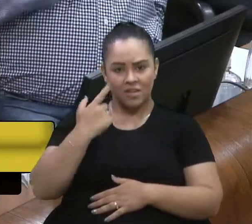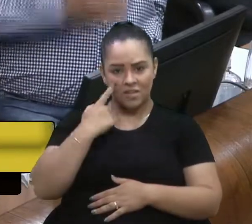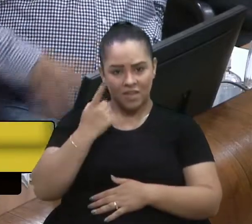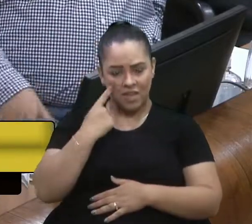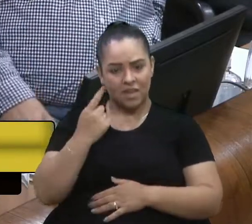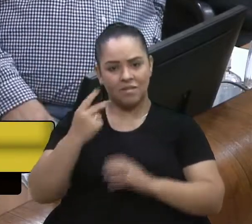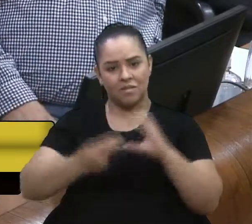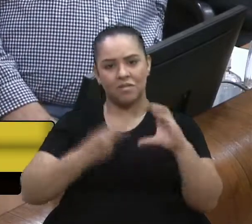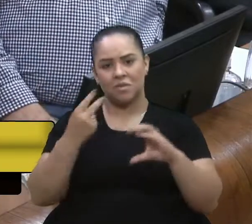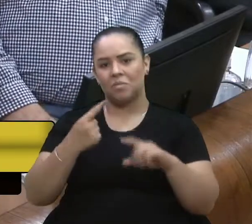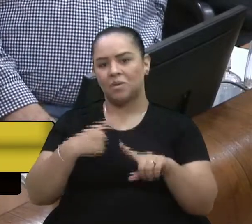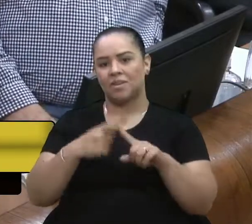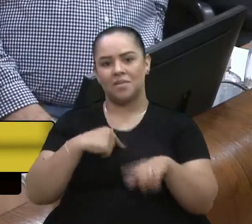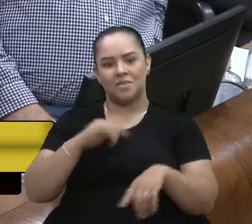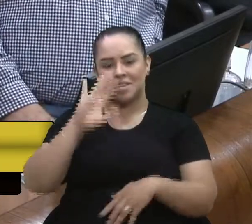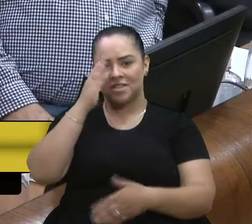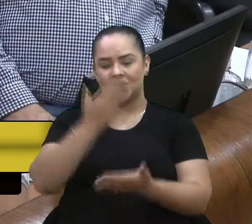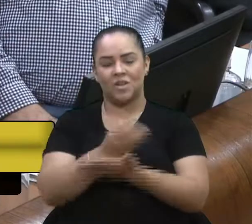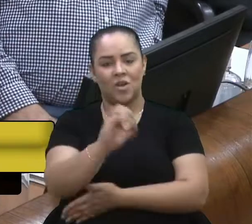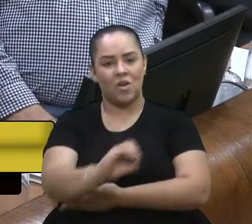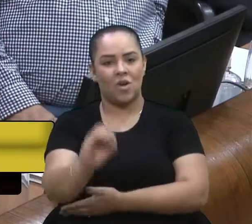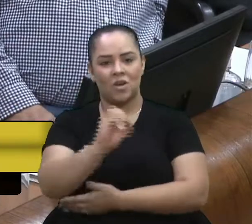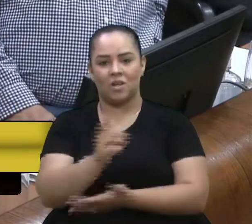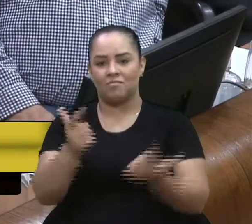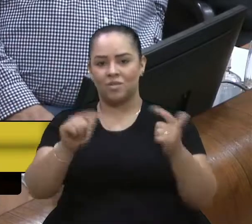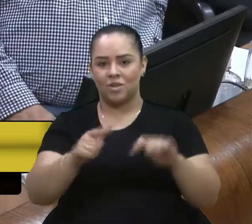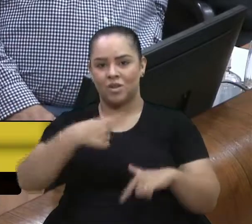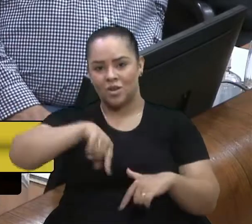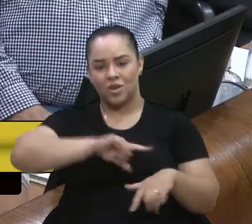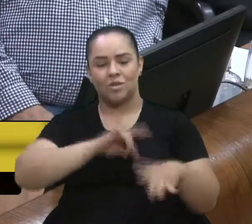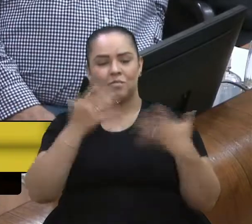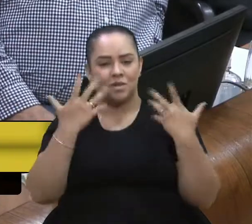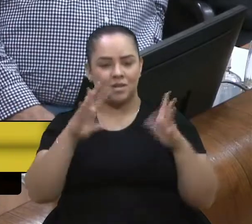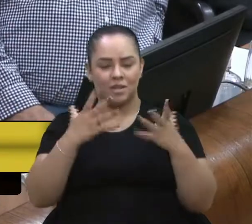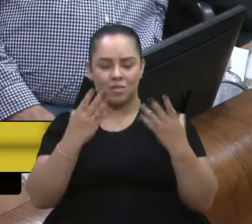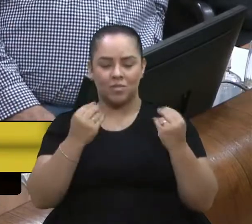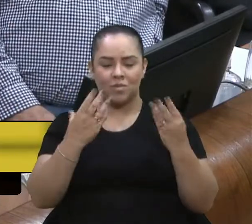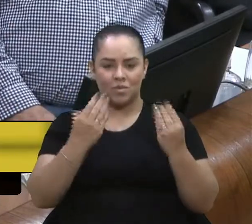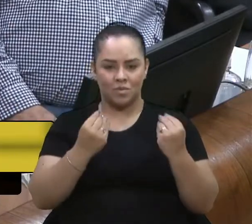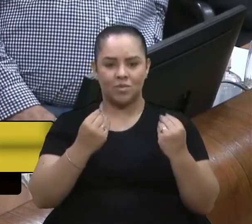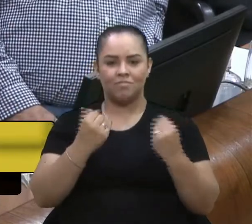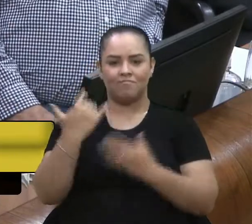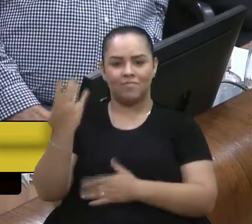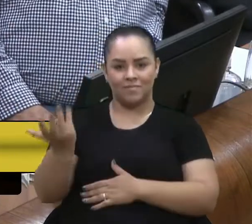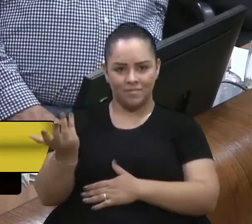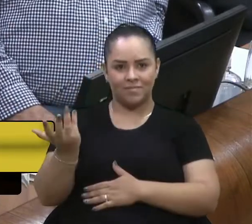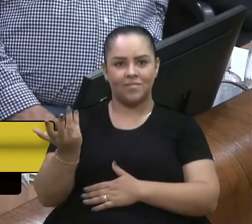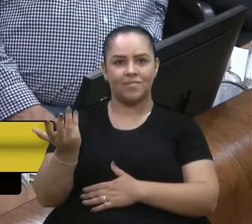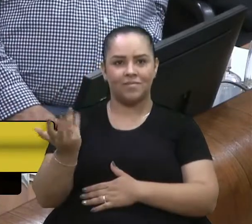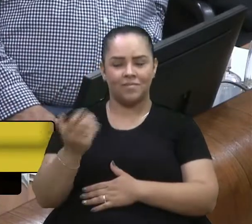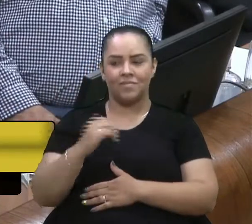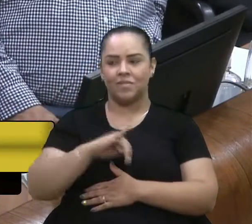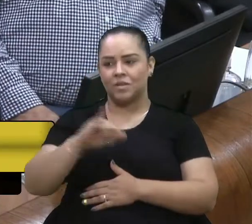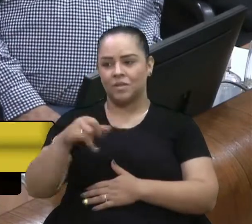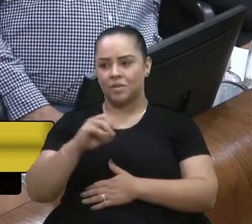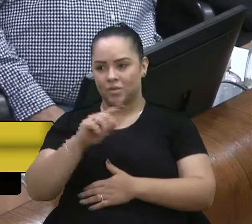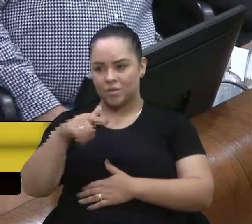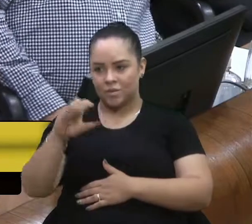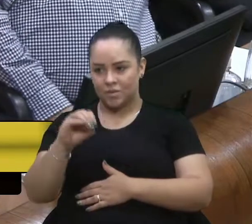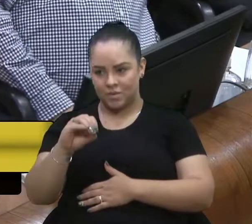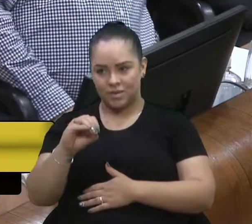porque eu acho ele realmente incrível então a gente tem que parabenizar muito arquiteto urbanista João Marquioro, enfim